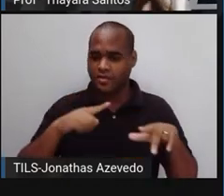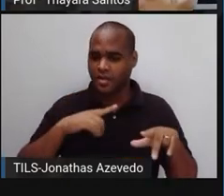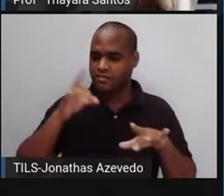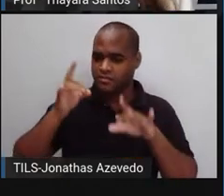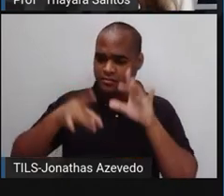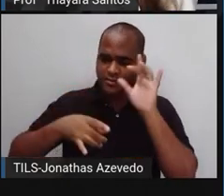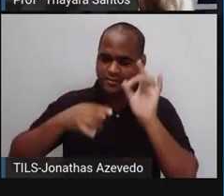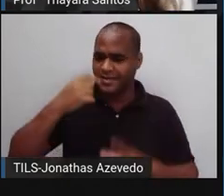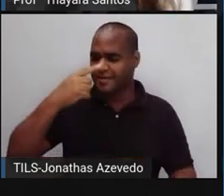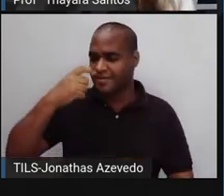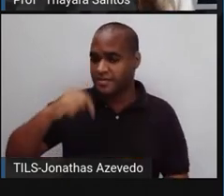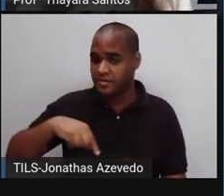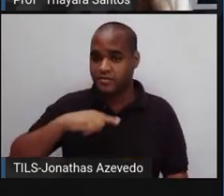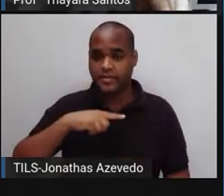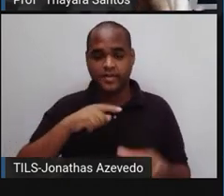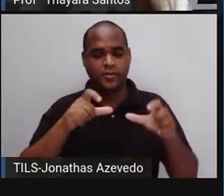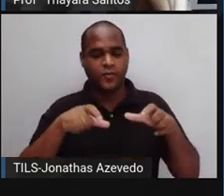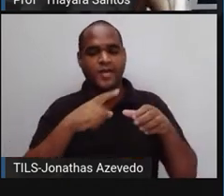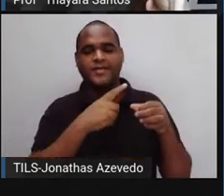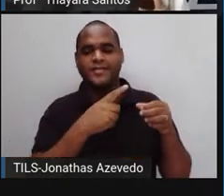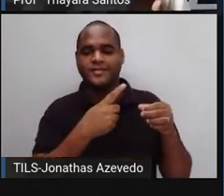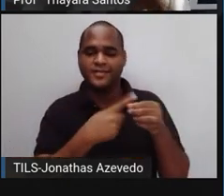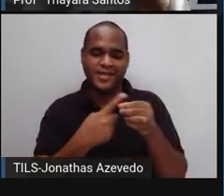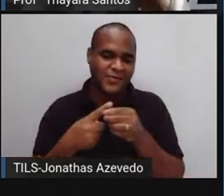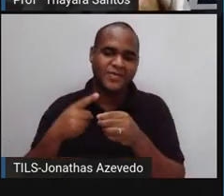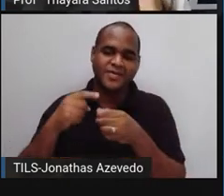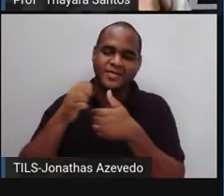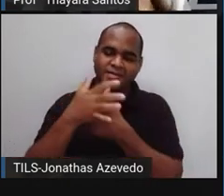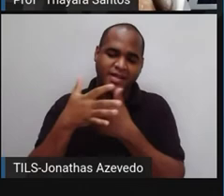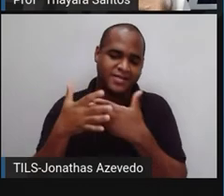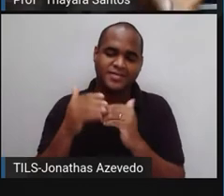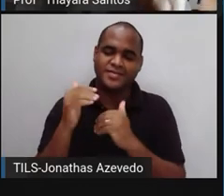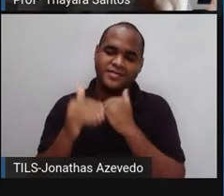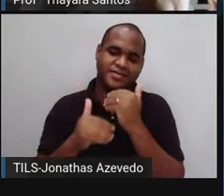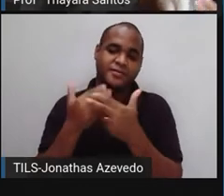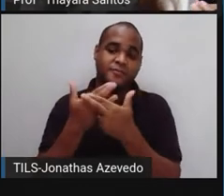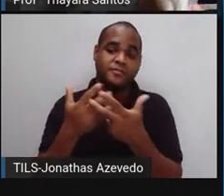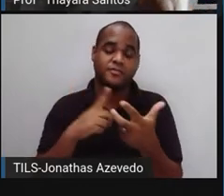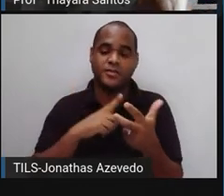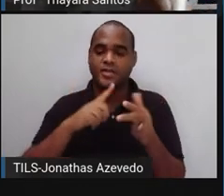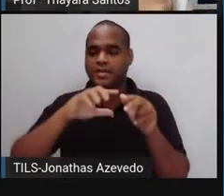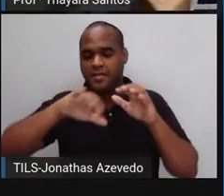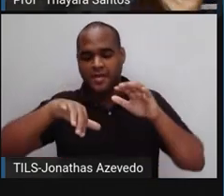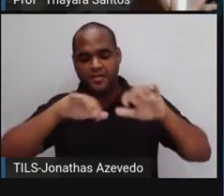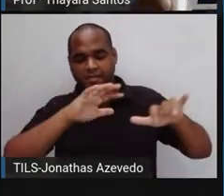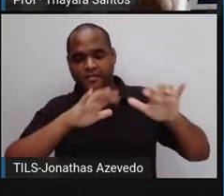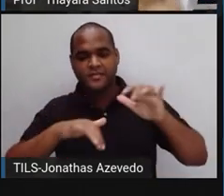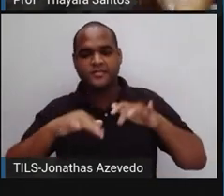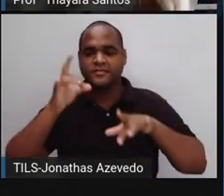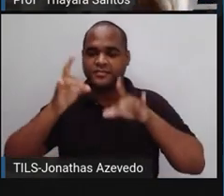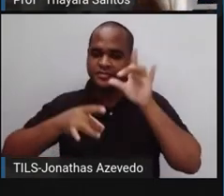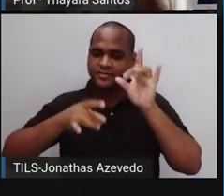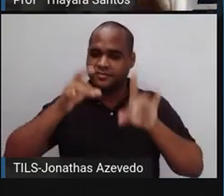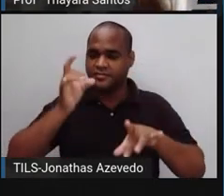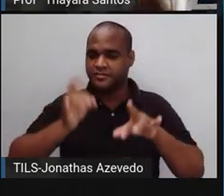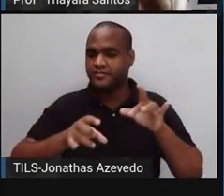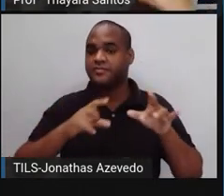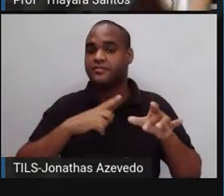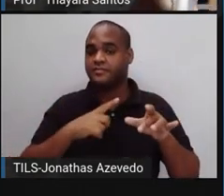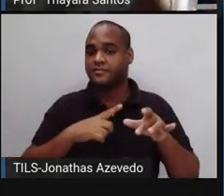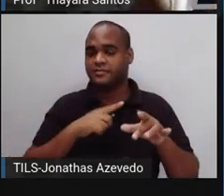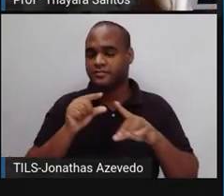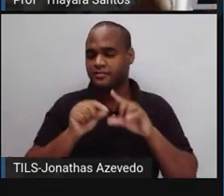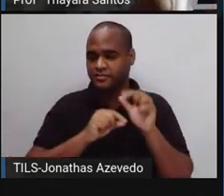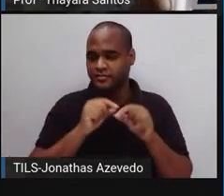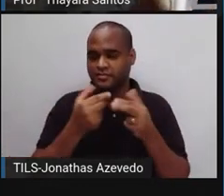lixo, na maioria das cidades não tem esse sistema de separação de lixos. A gente acaba descartando tudo misturado,